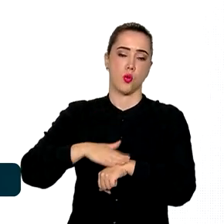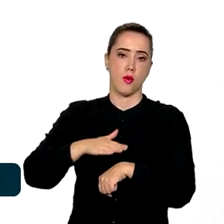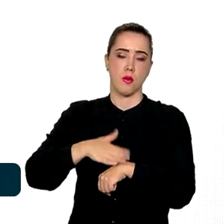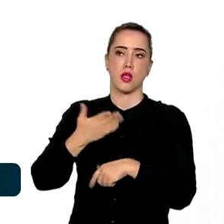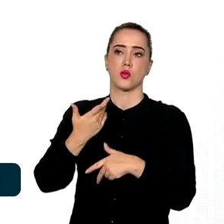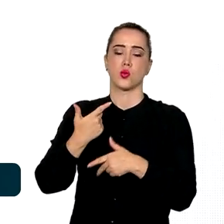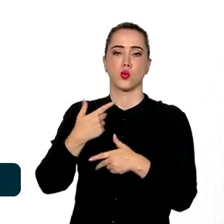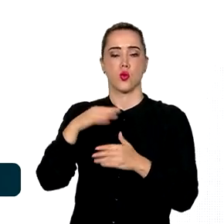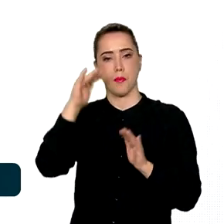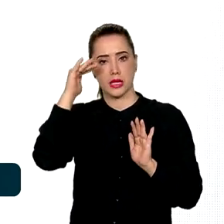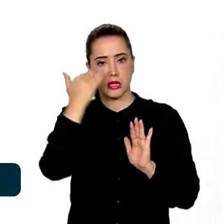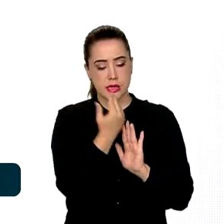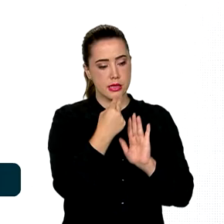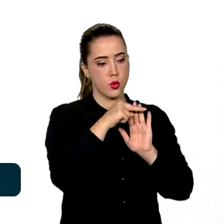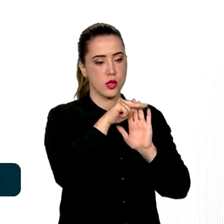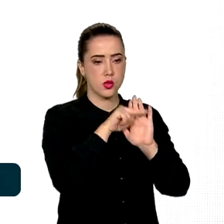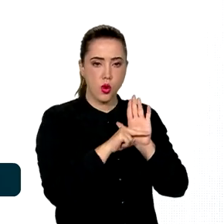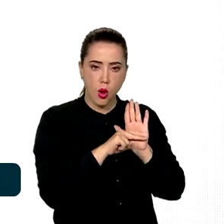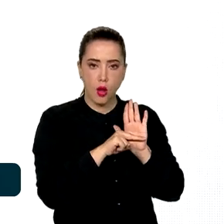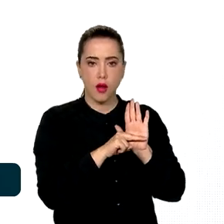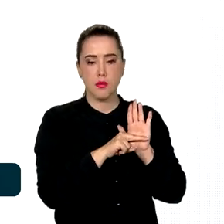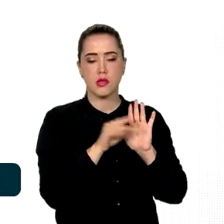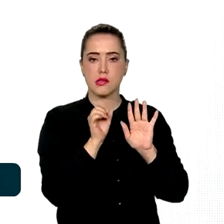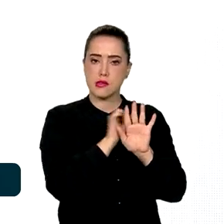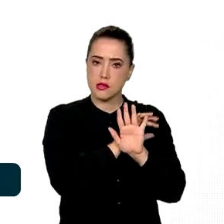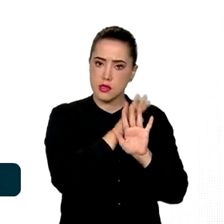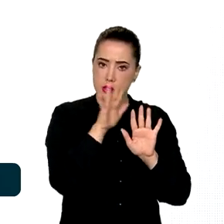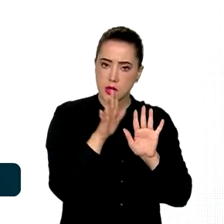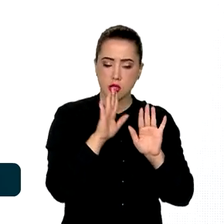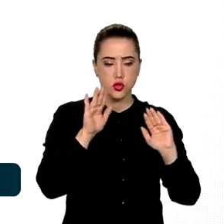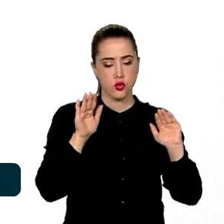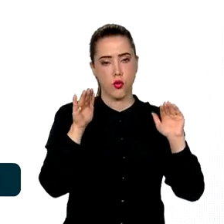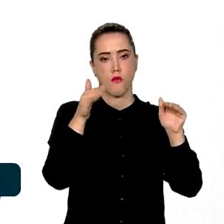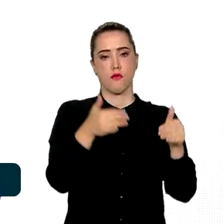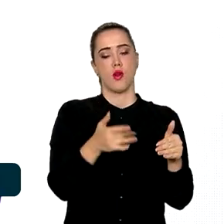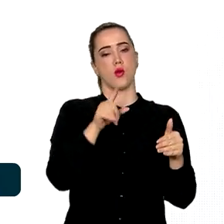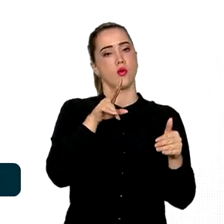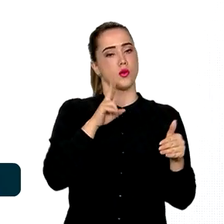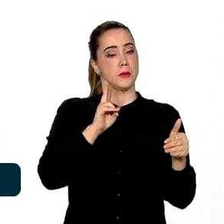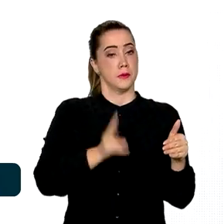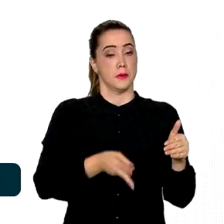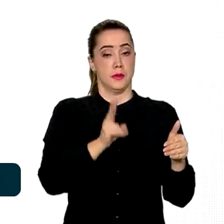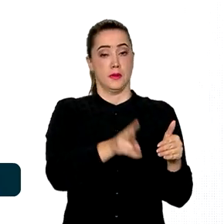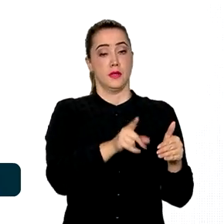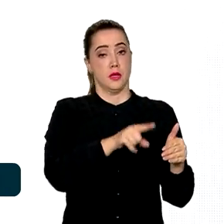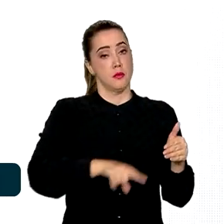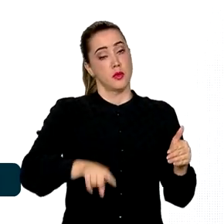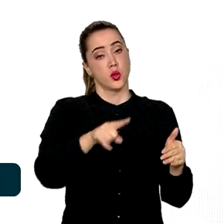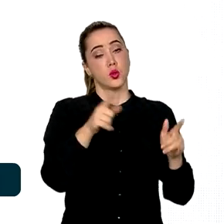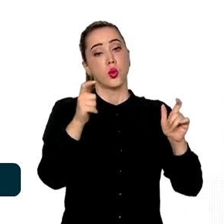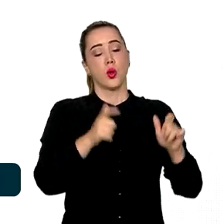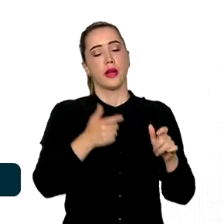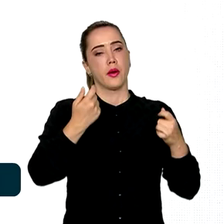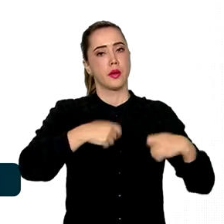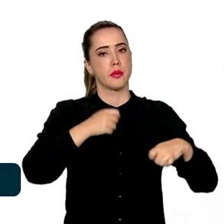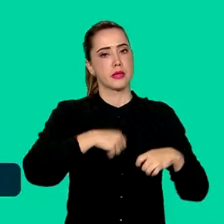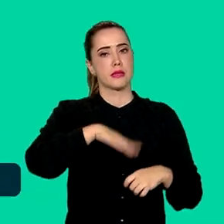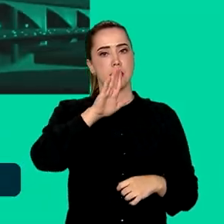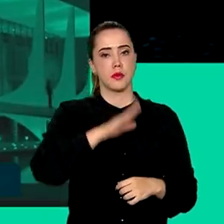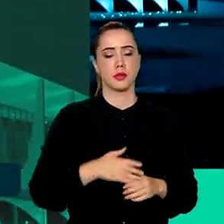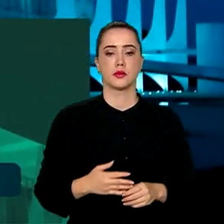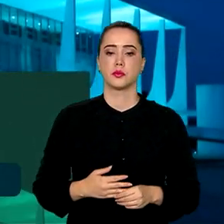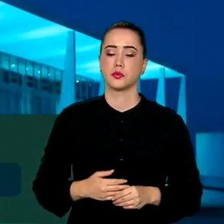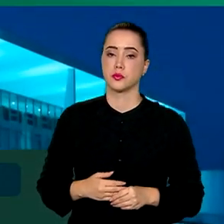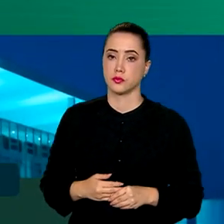dos critérios de forma transparente e, portanto, focando sempre naqueles que mais precisam.